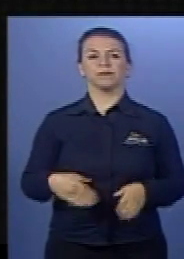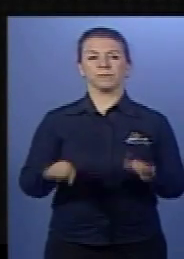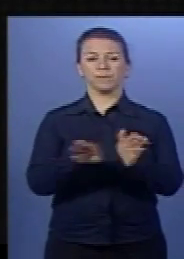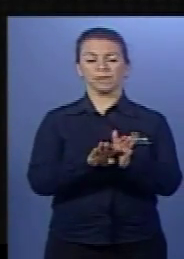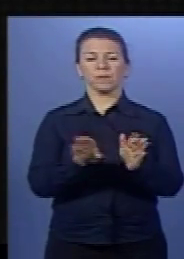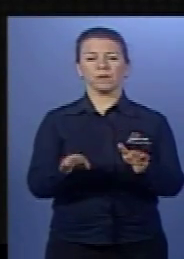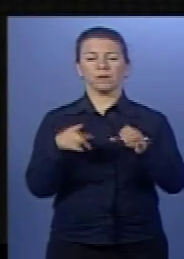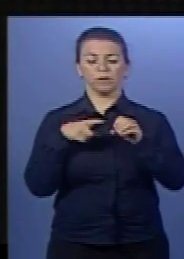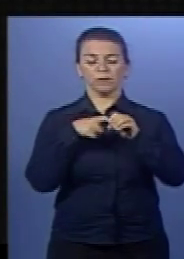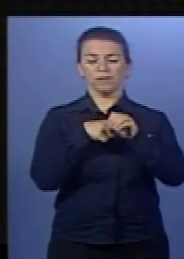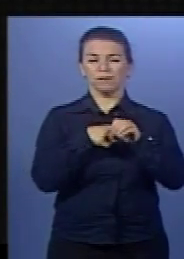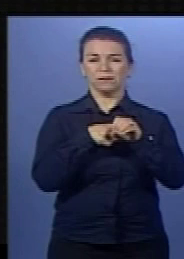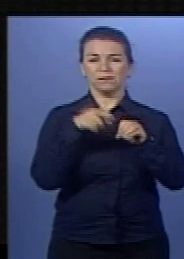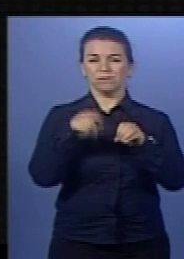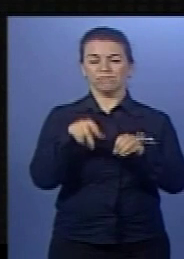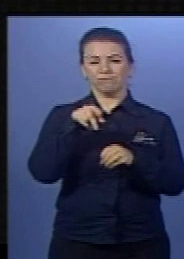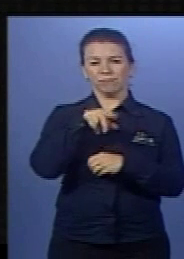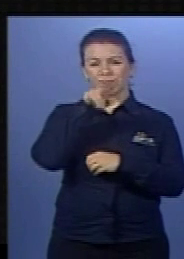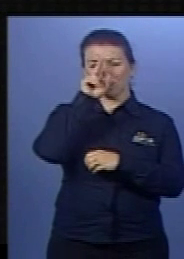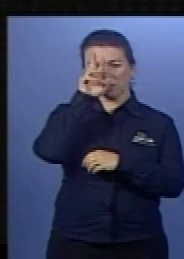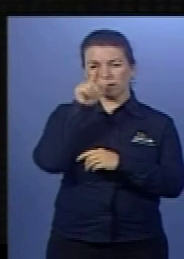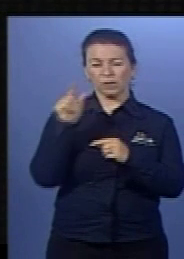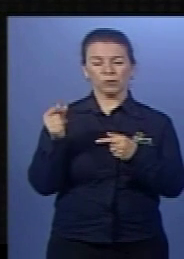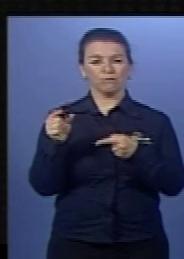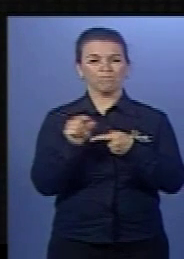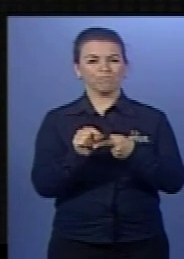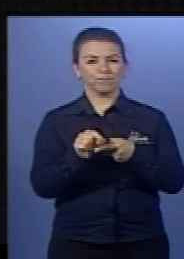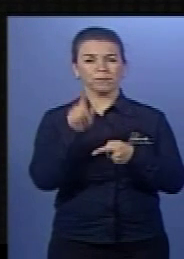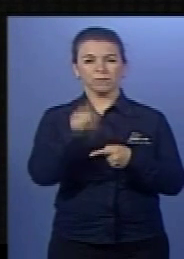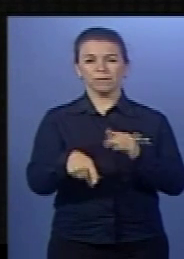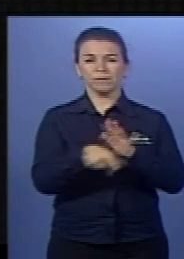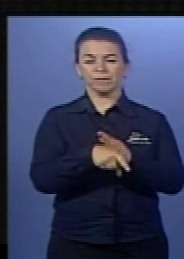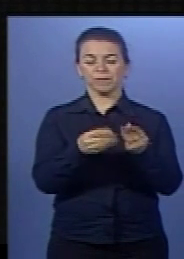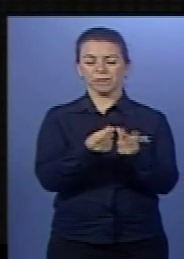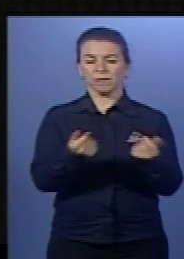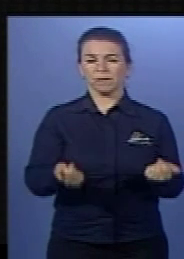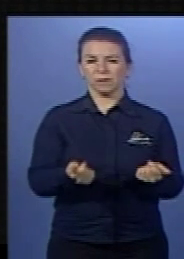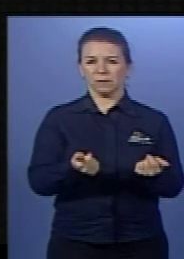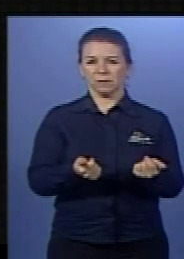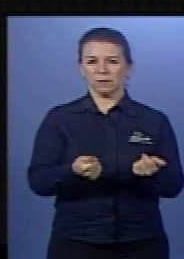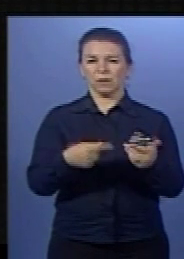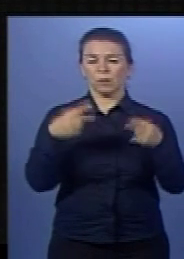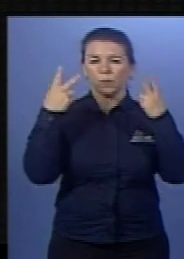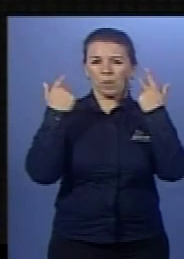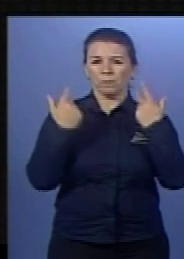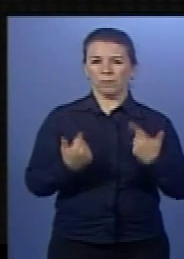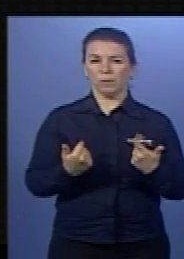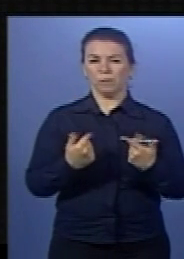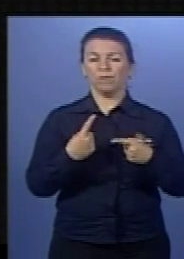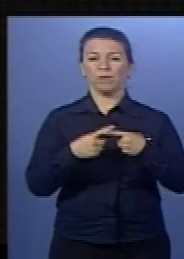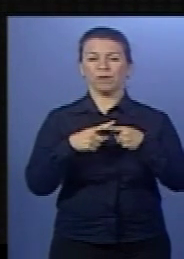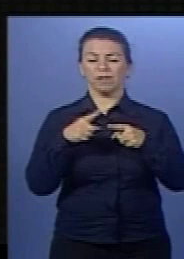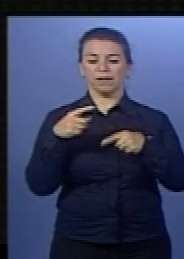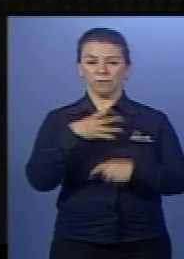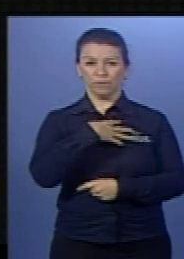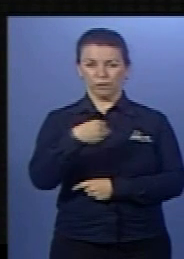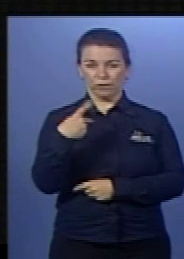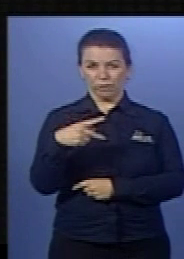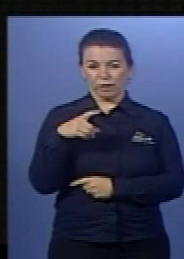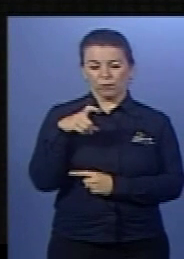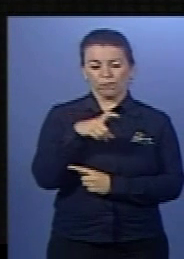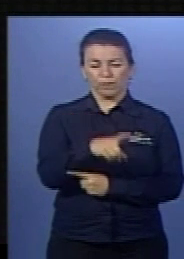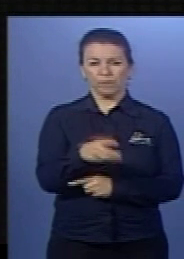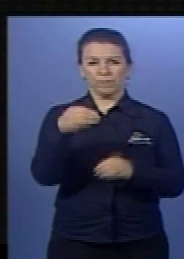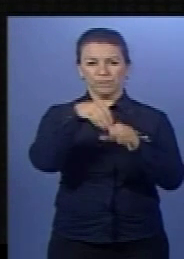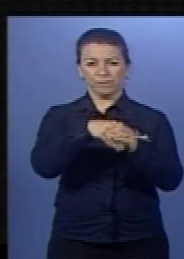os parasitoides são insetos diminutos que têm hábitos bastante peculiares. Suas larvas se desenvolvem dentro